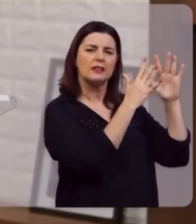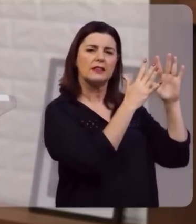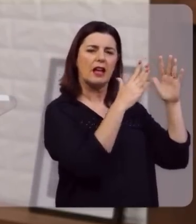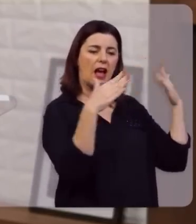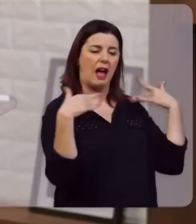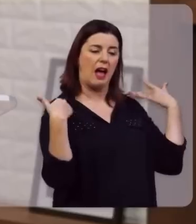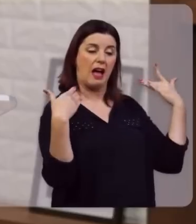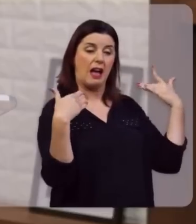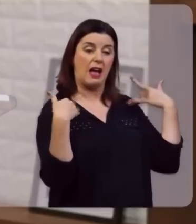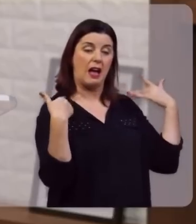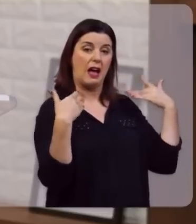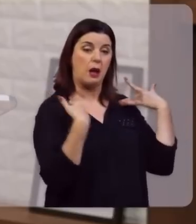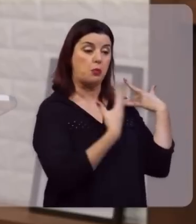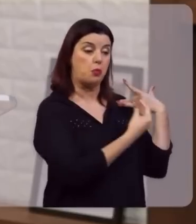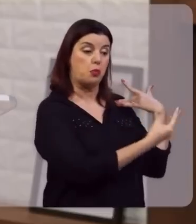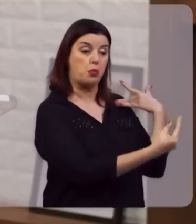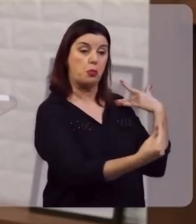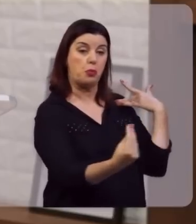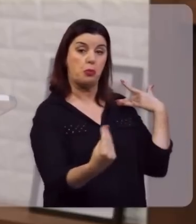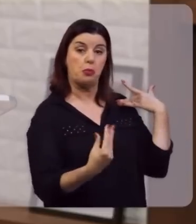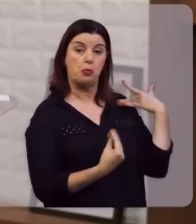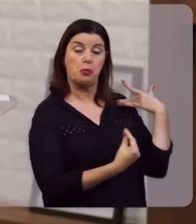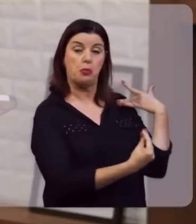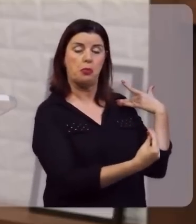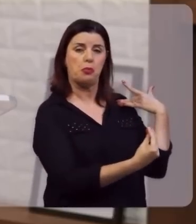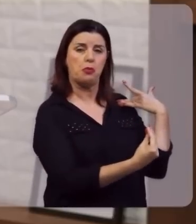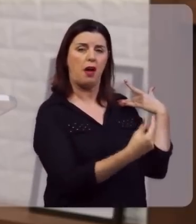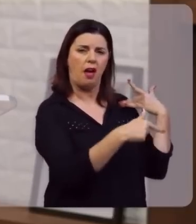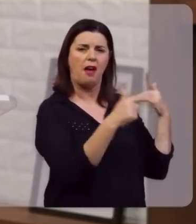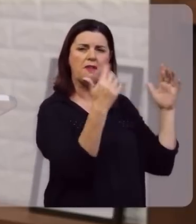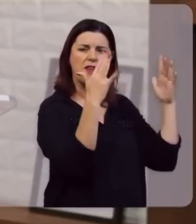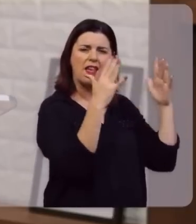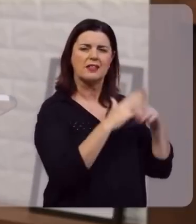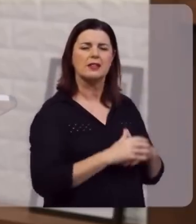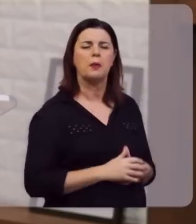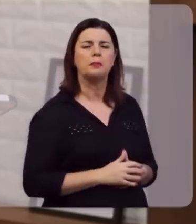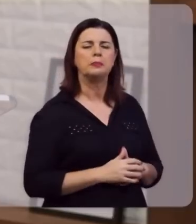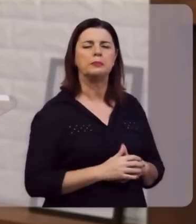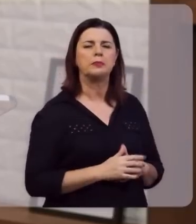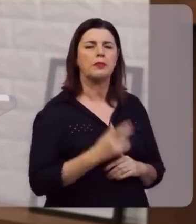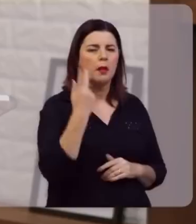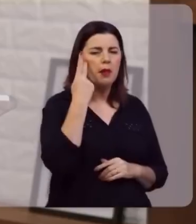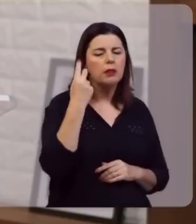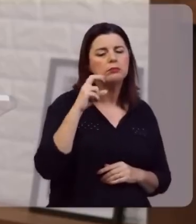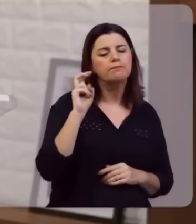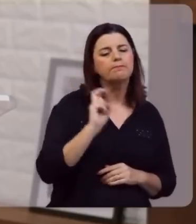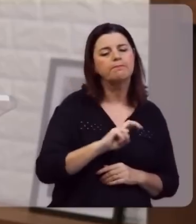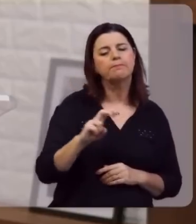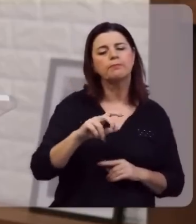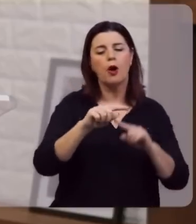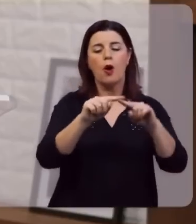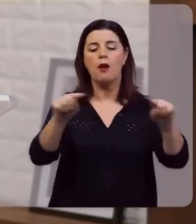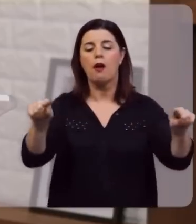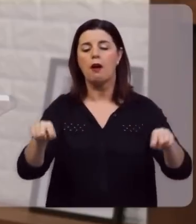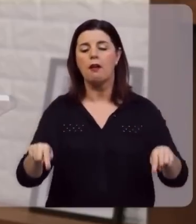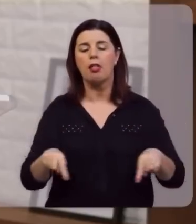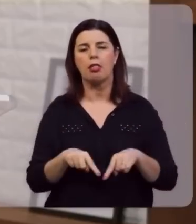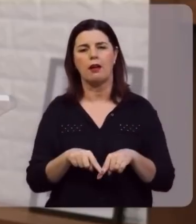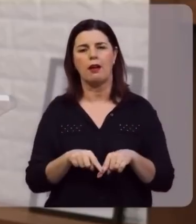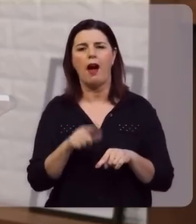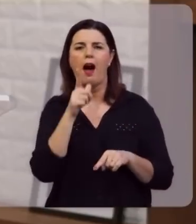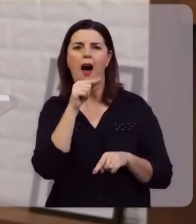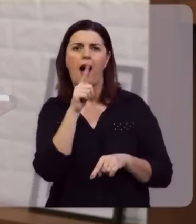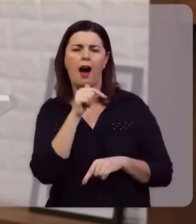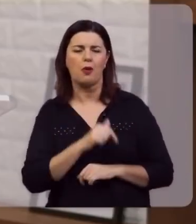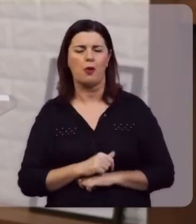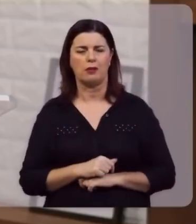as alegrias múltiplas desta festa, para ir ao tanque de Betesda,